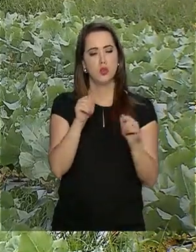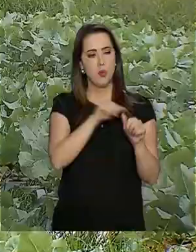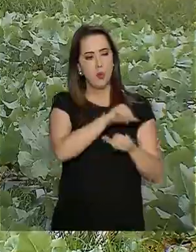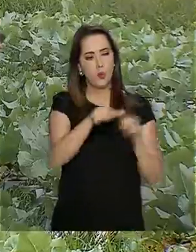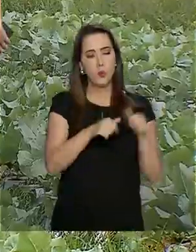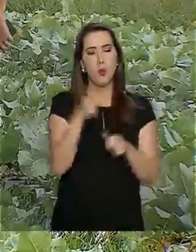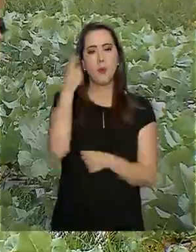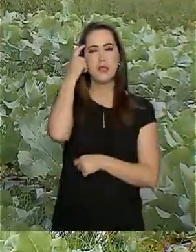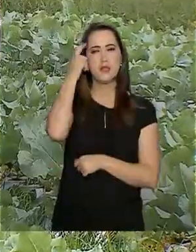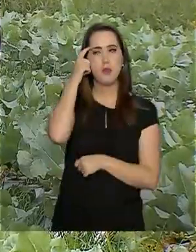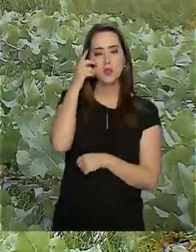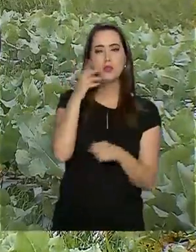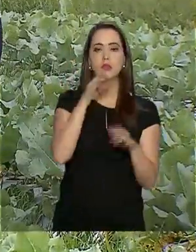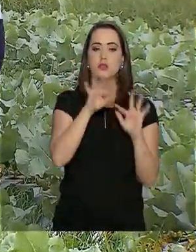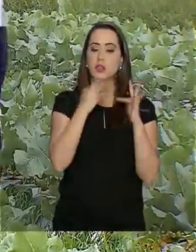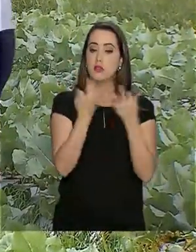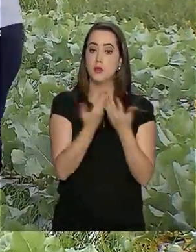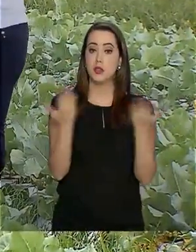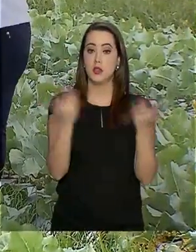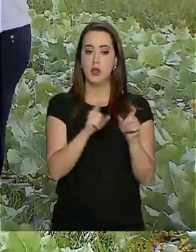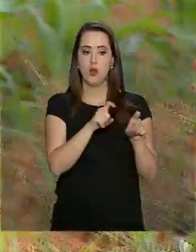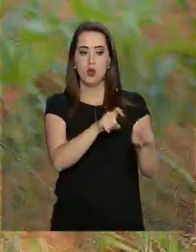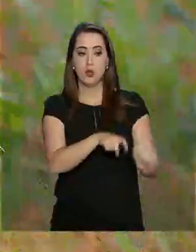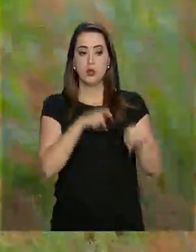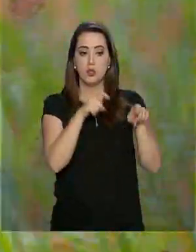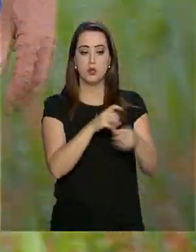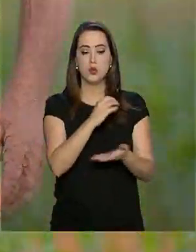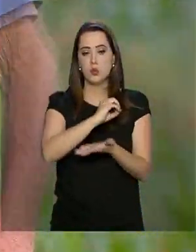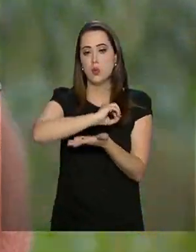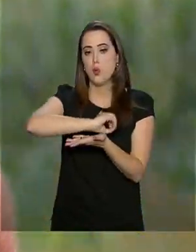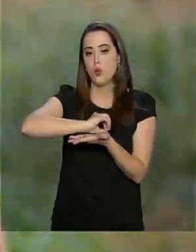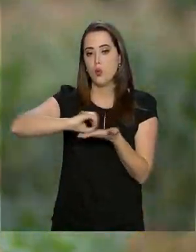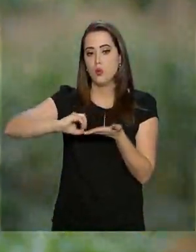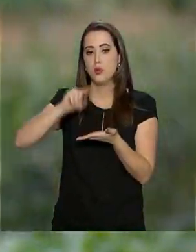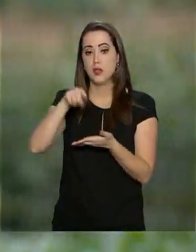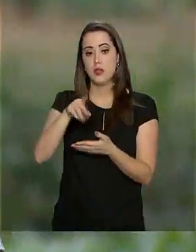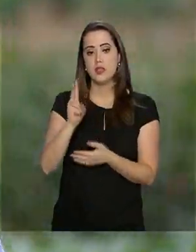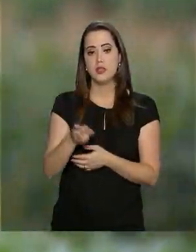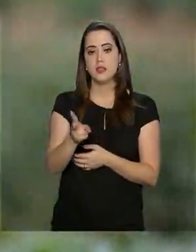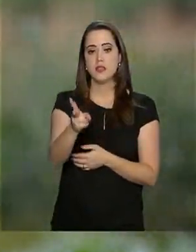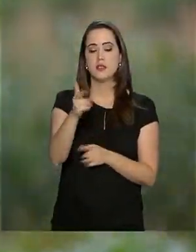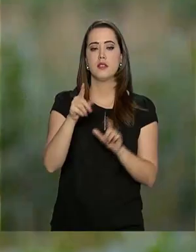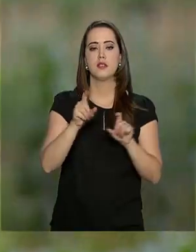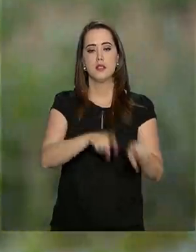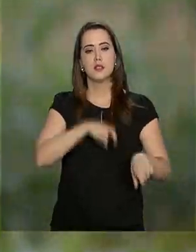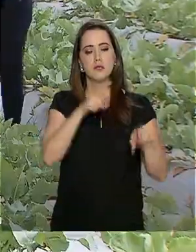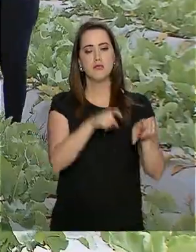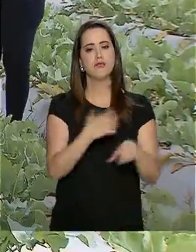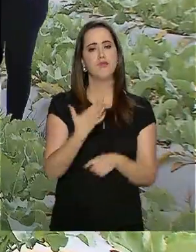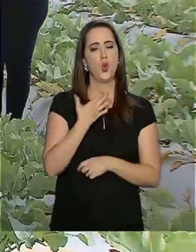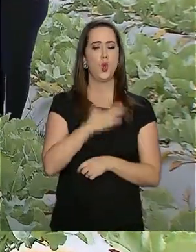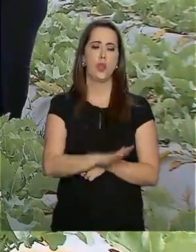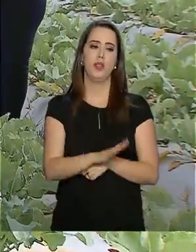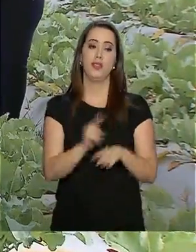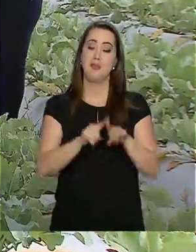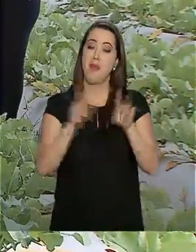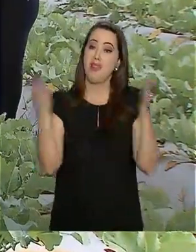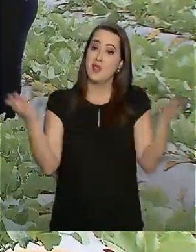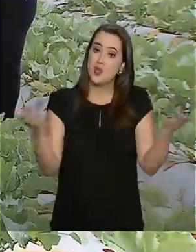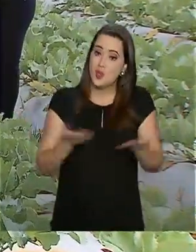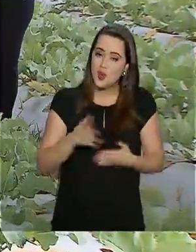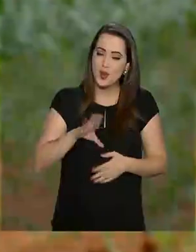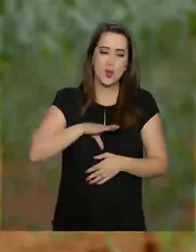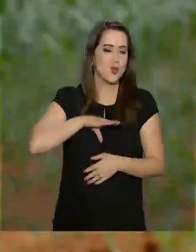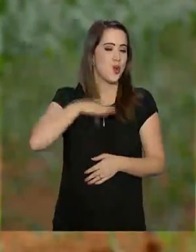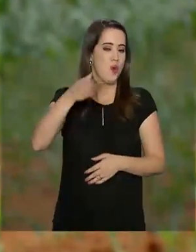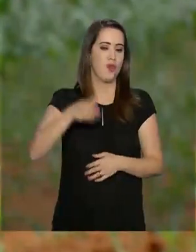aderir ao modo de produção orgânico. O pai, João, agricultor desde criança, resistiu, mas hoje é só